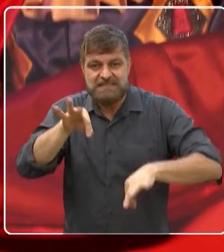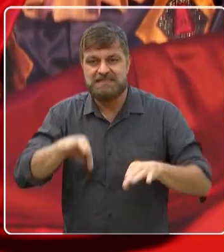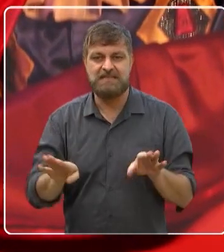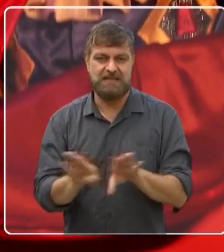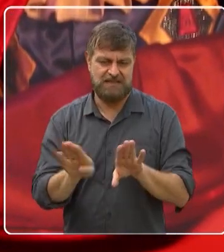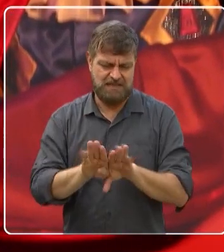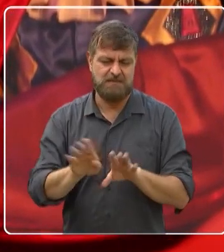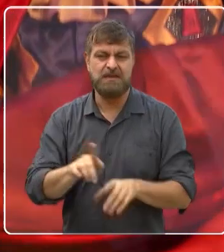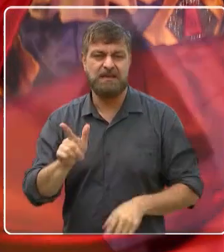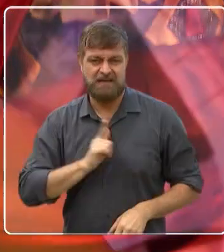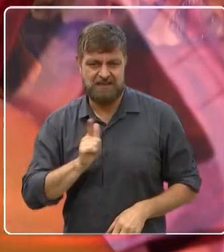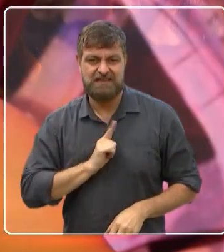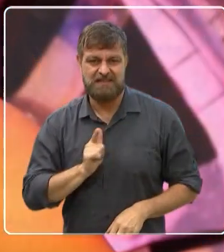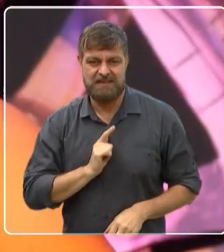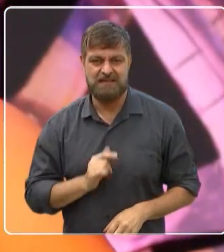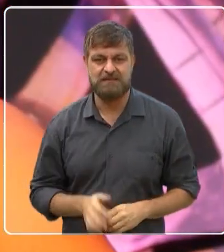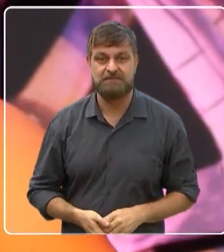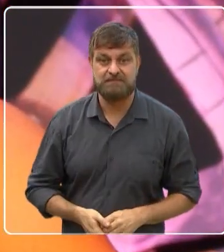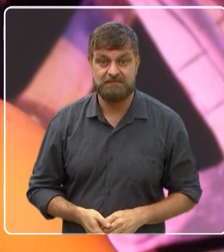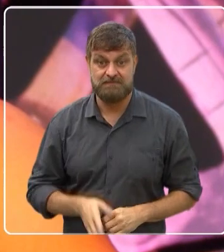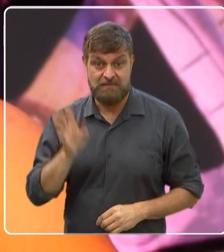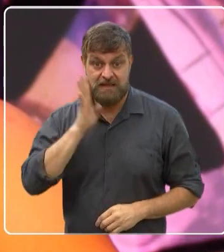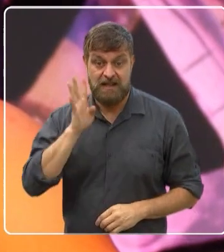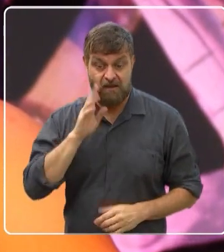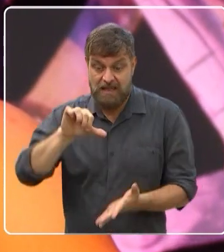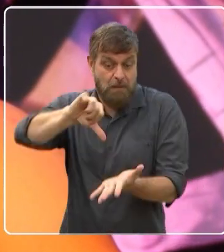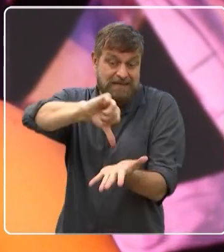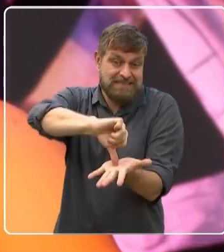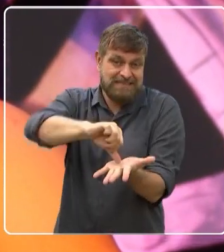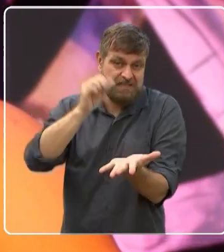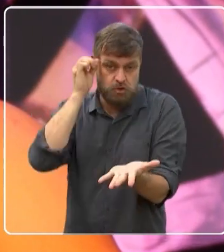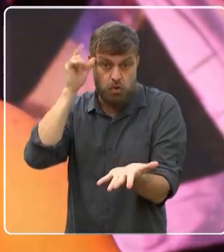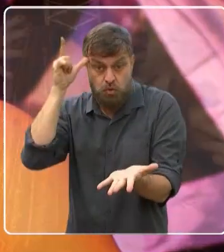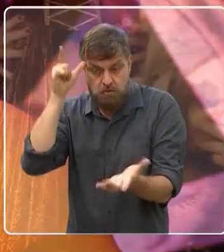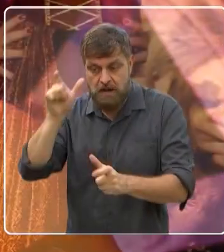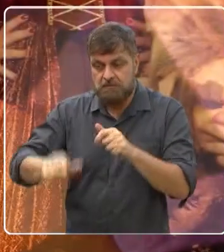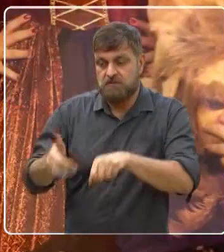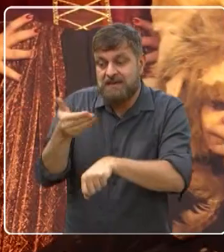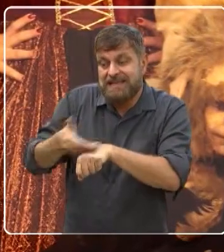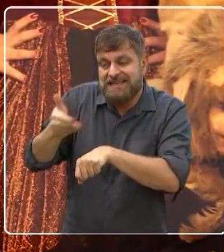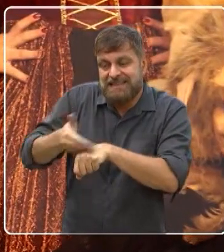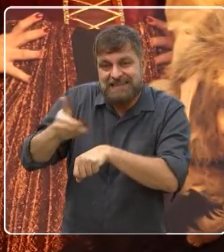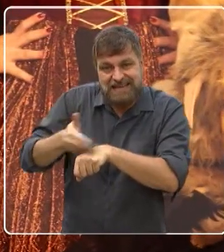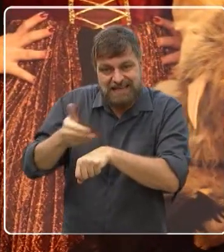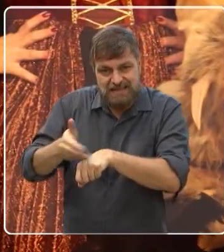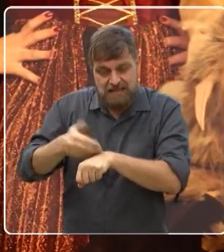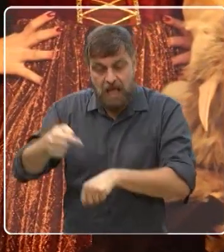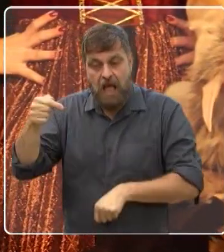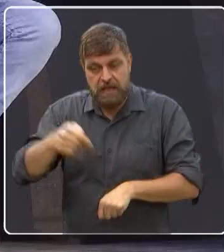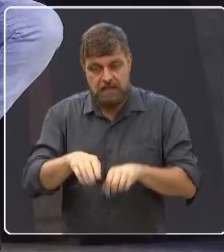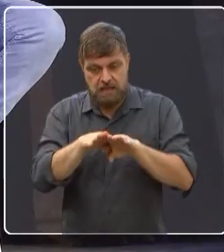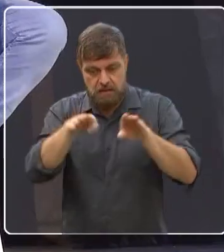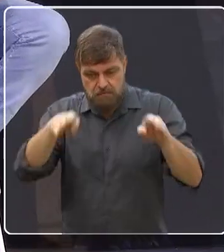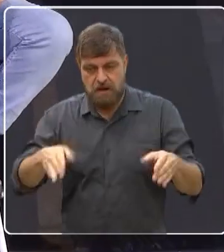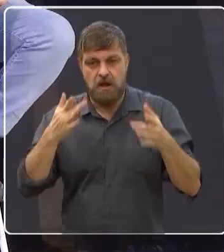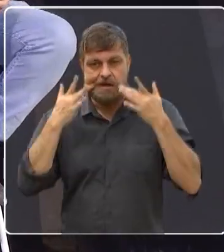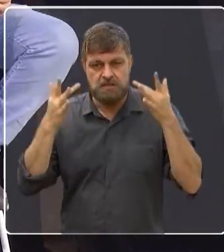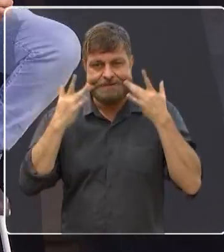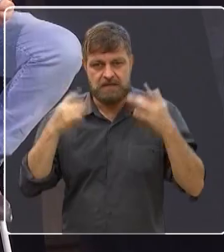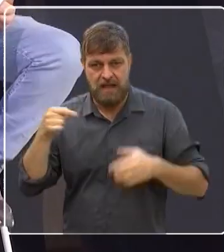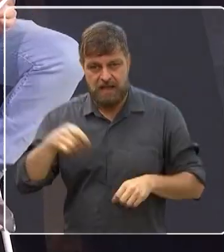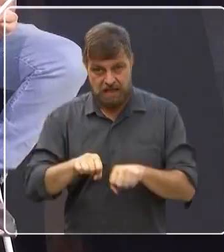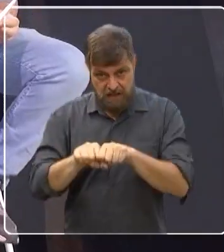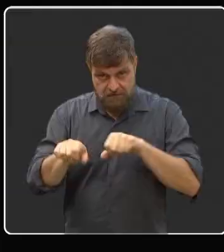tem várias oficinas aqui. Exatamente. Então é uma sede. Muita gente vem ensaiar aqui no nosso teatro. Aqui vocês